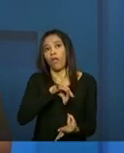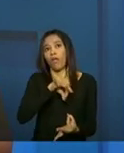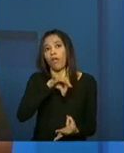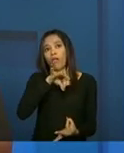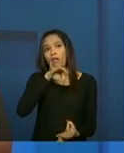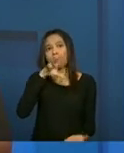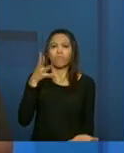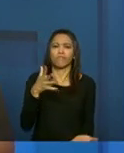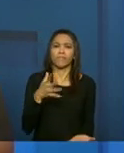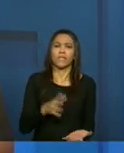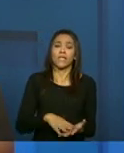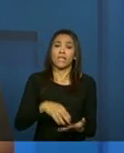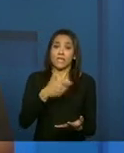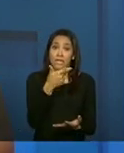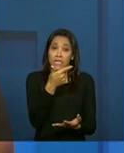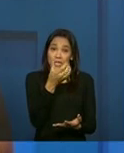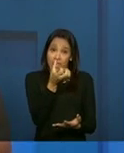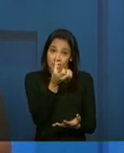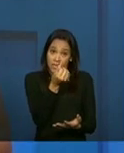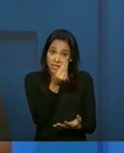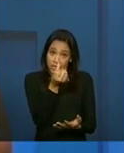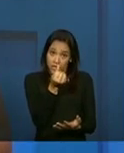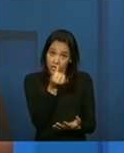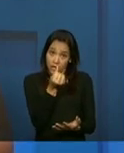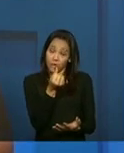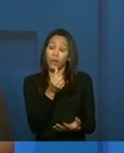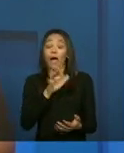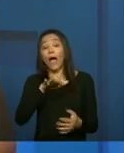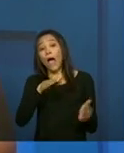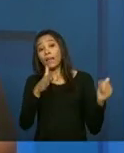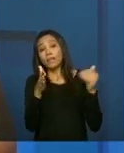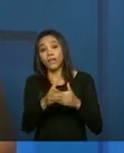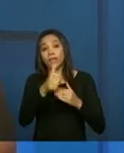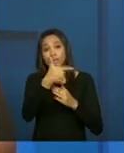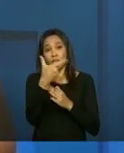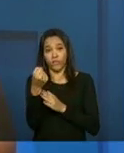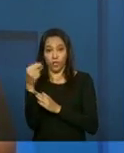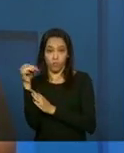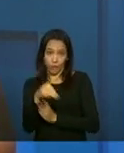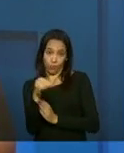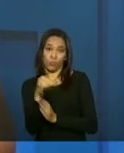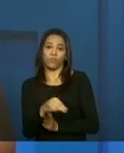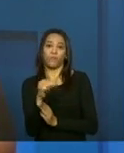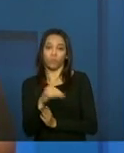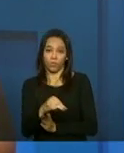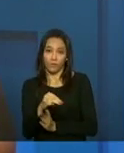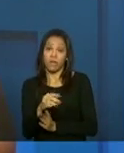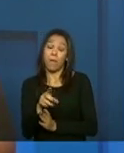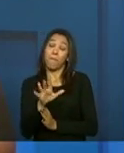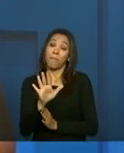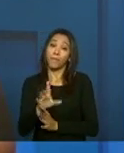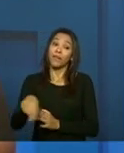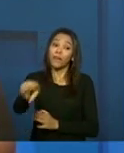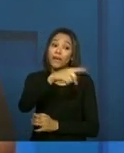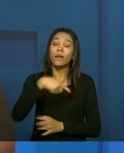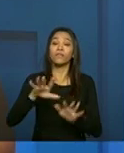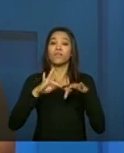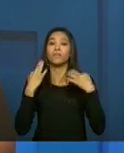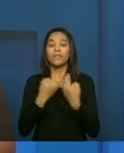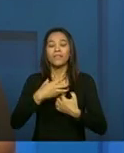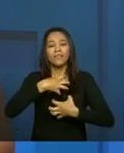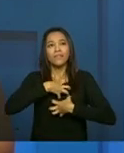entre 60 e 120 minutos. Mas aí eu volto a dizer que o mais importante é realmente que as famílias se sintam contempladas,